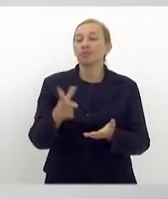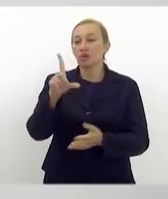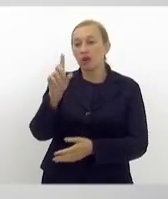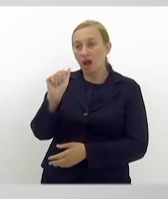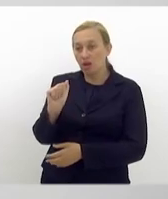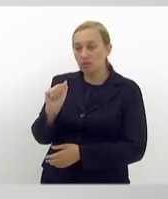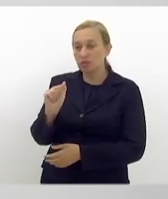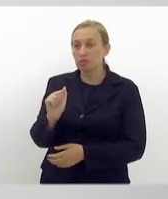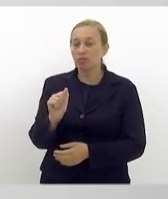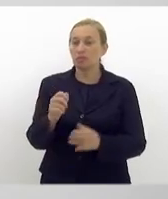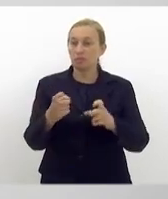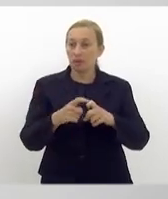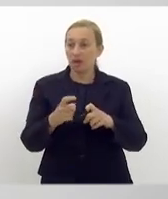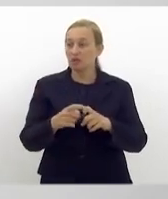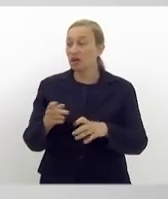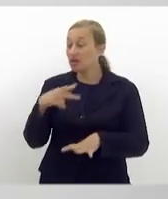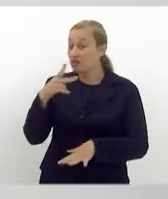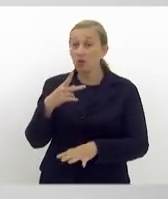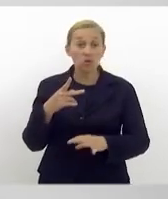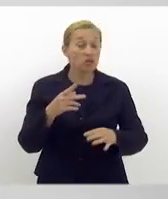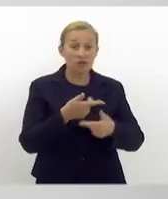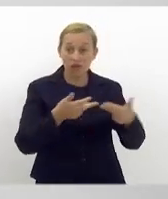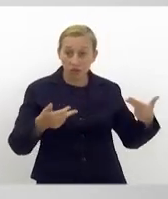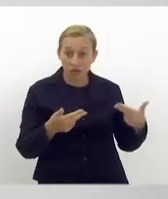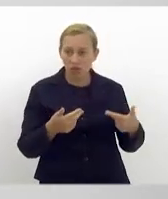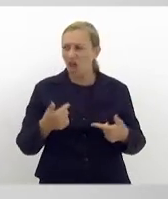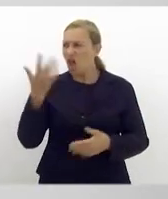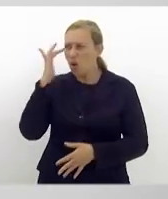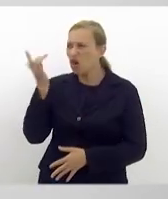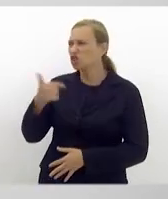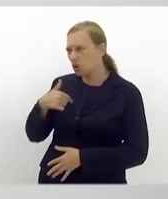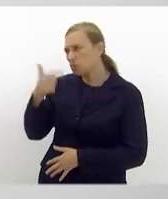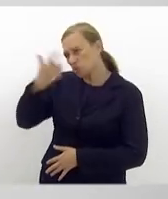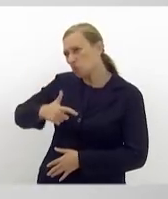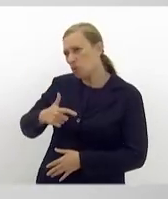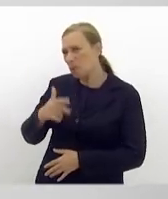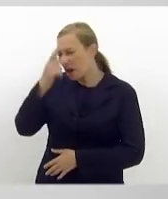ele faz. Ele falou assim, mas eu acho que eu sou e ninguém percebe.